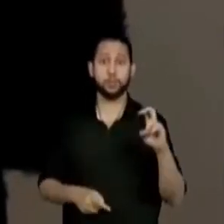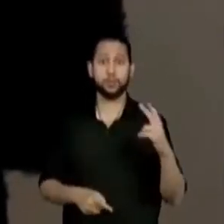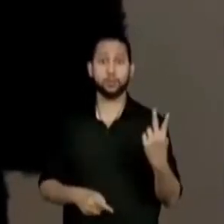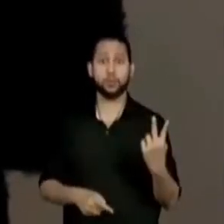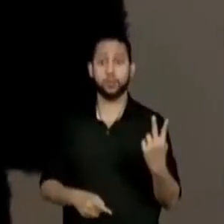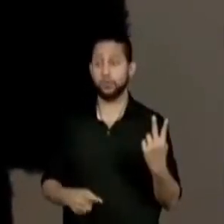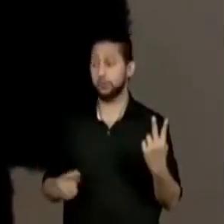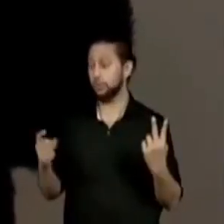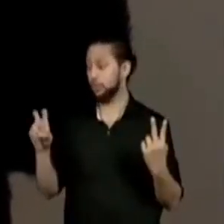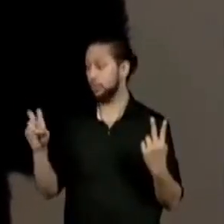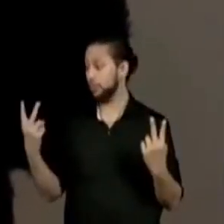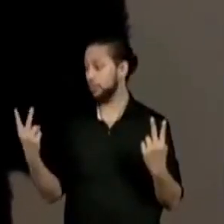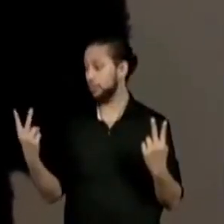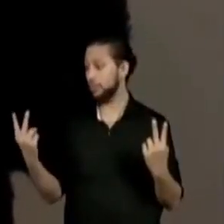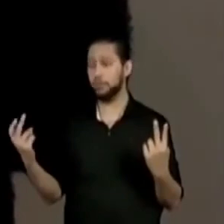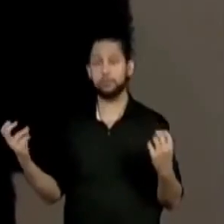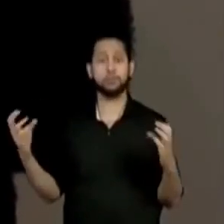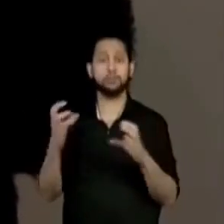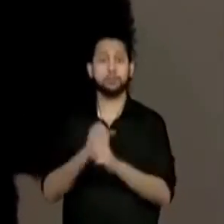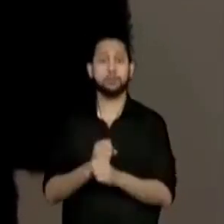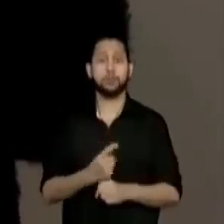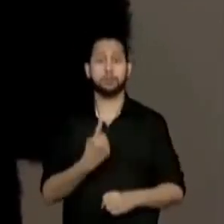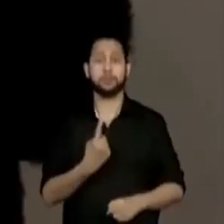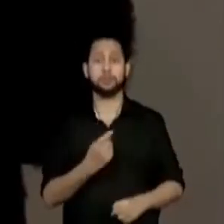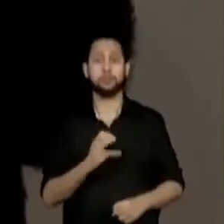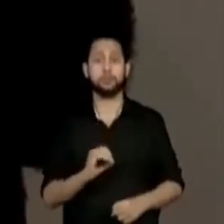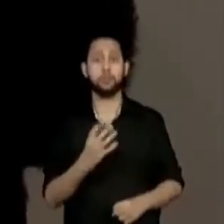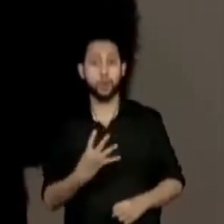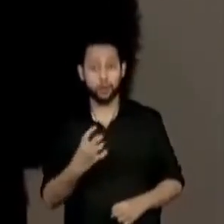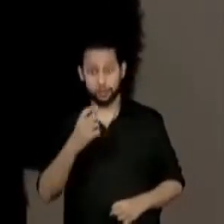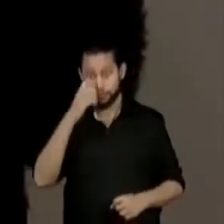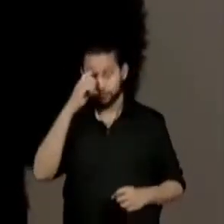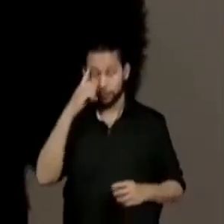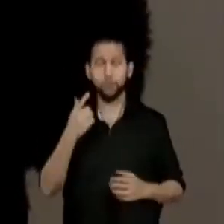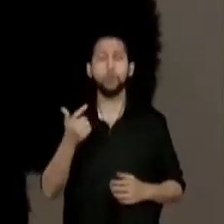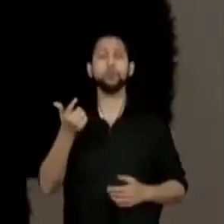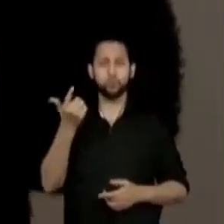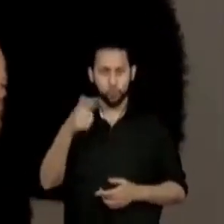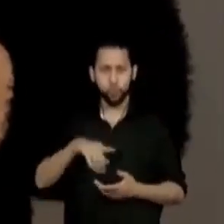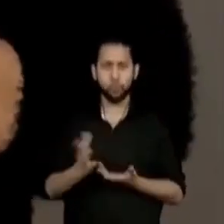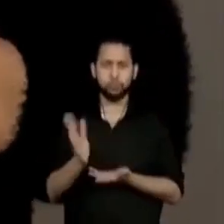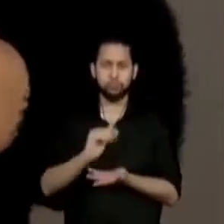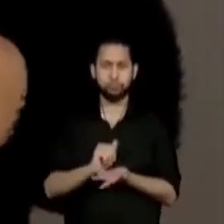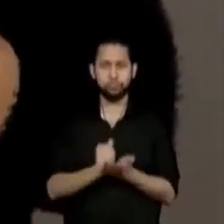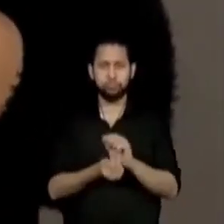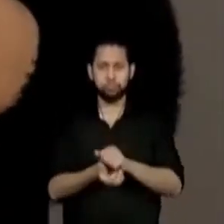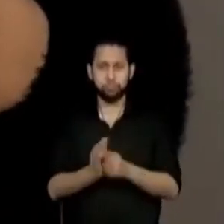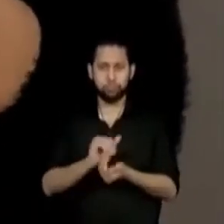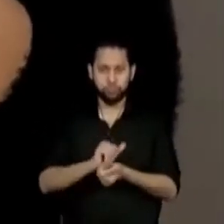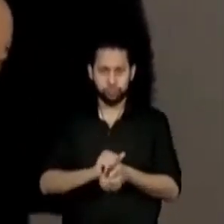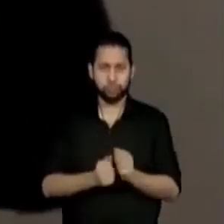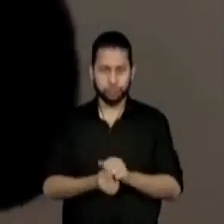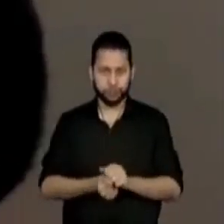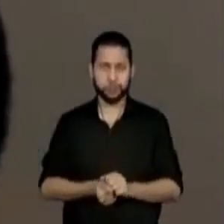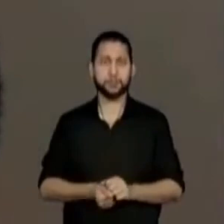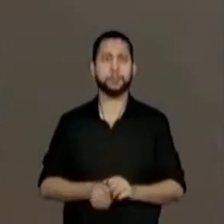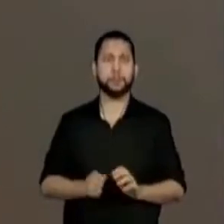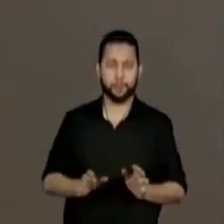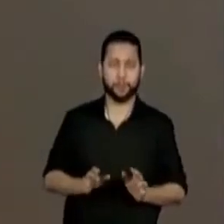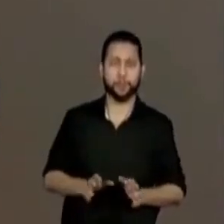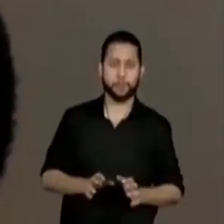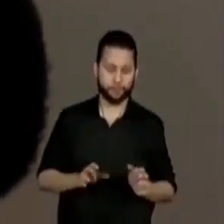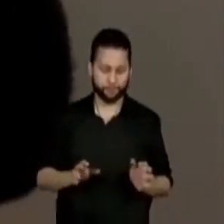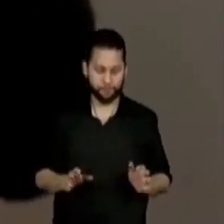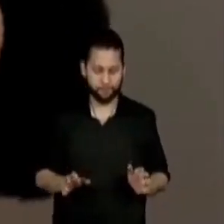Deu pra entender? Foi esse o movimento que a gente fez. Vou fechar aqui de novo pra mostrar pra vocês. Pra vocês que não entenderam aqui, ó,